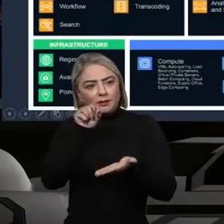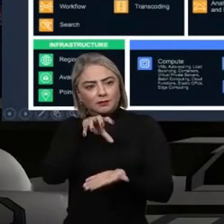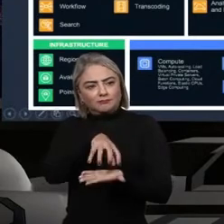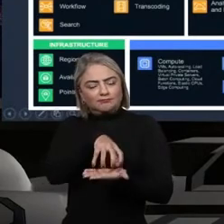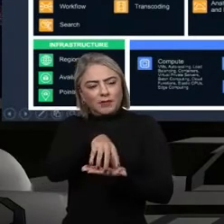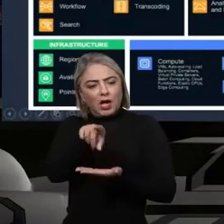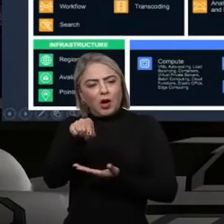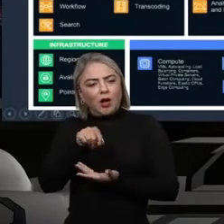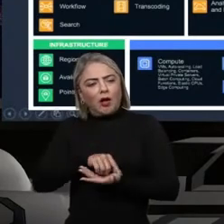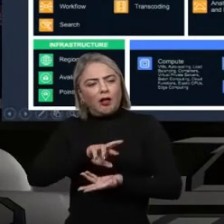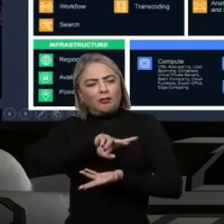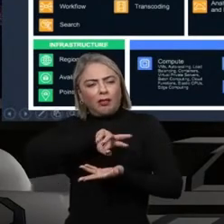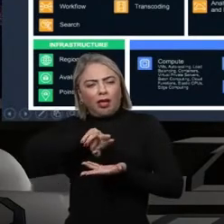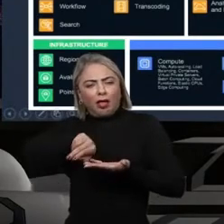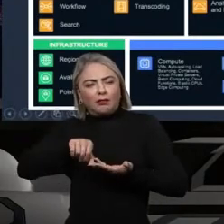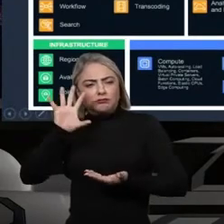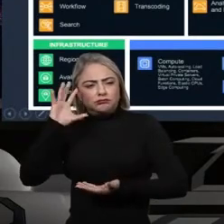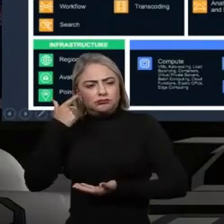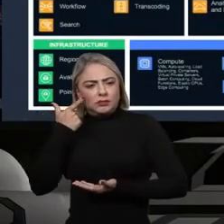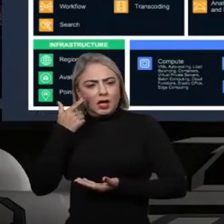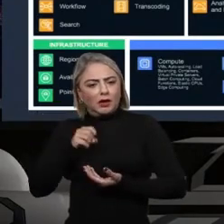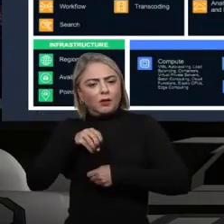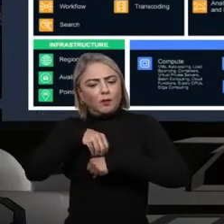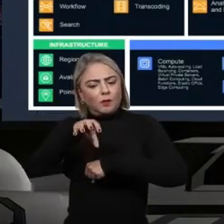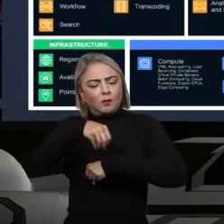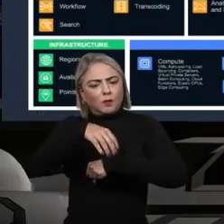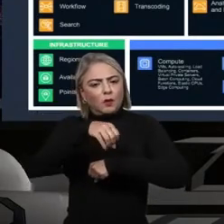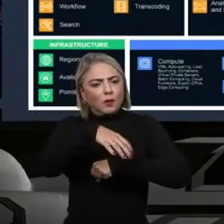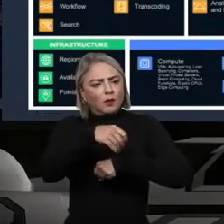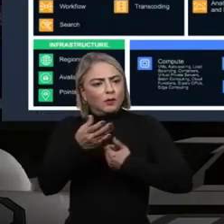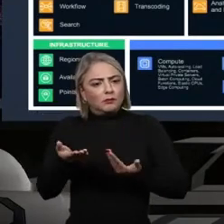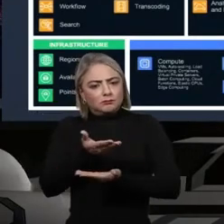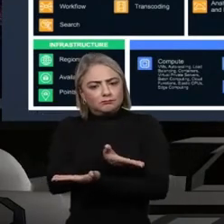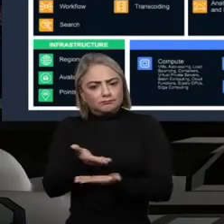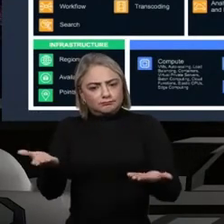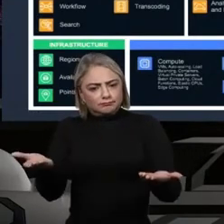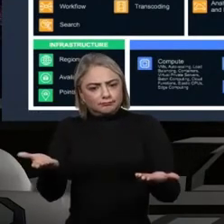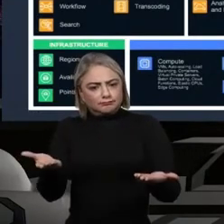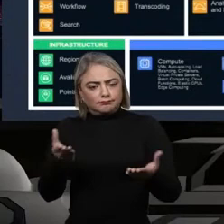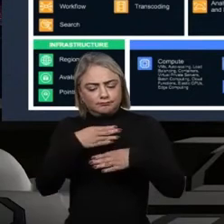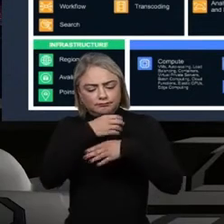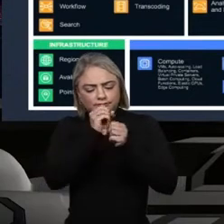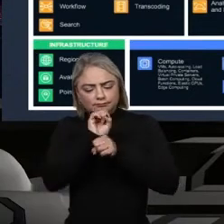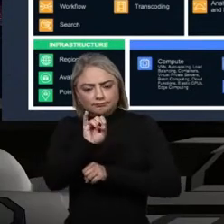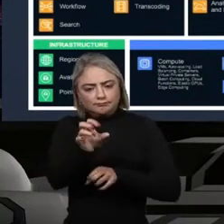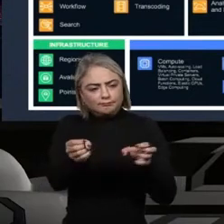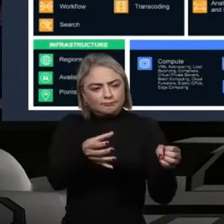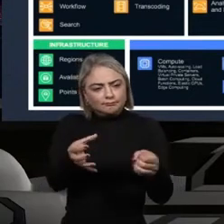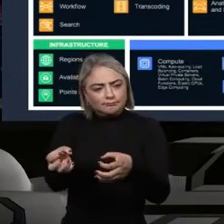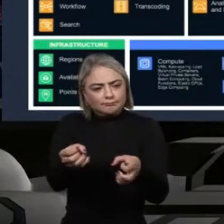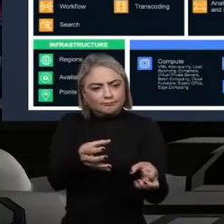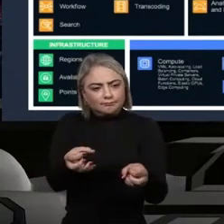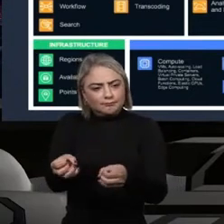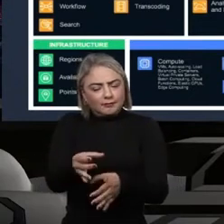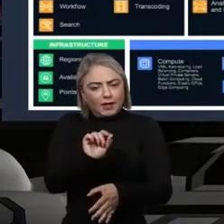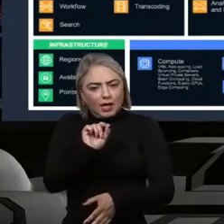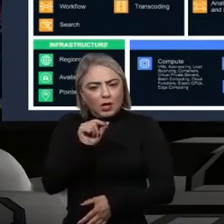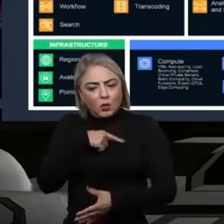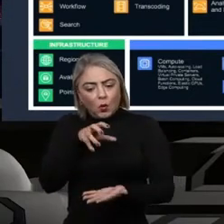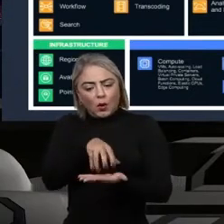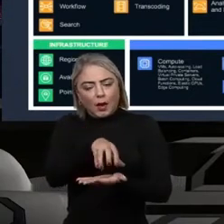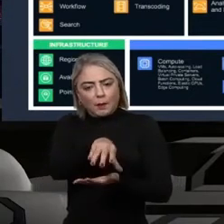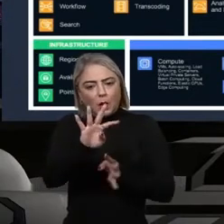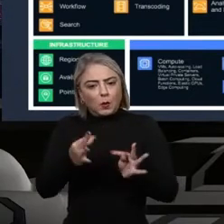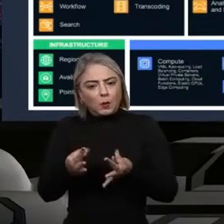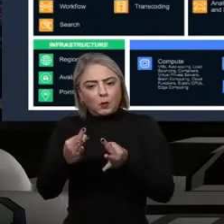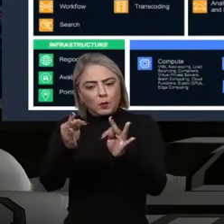de soluções que a gente pode deixar disponível na mão de um laboratório de inovação, na mão de um departamento de